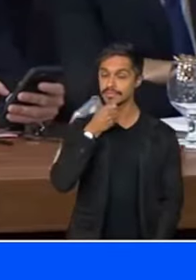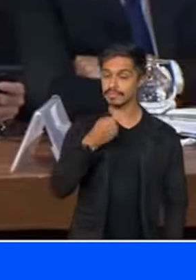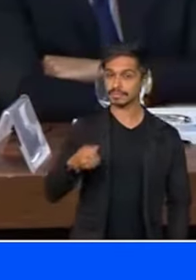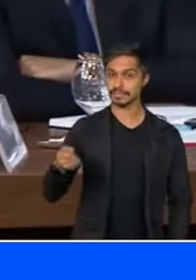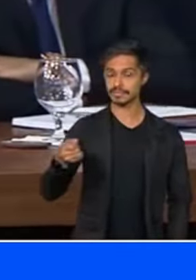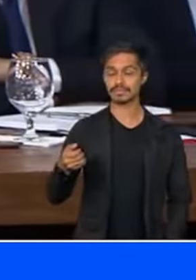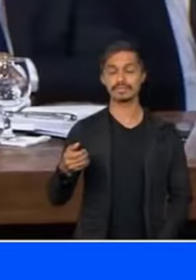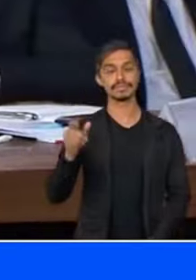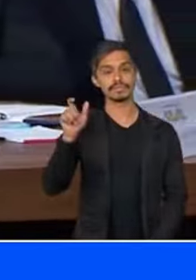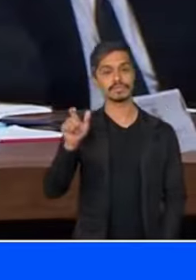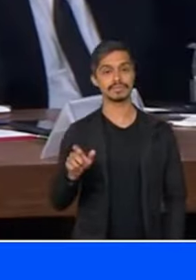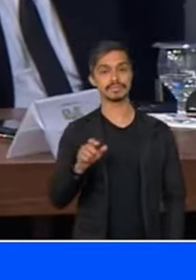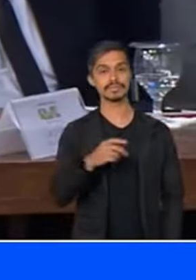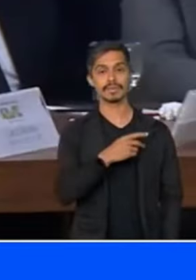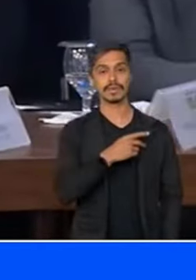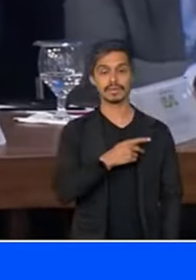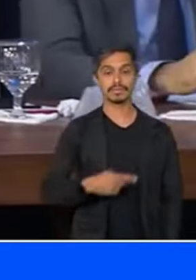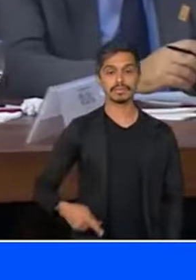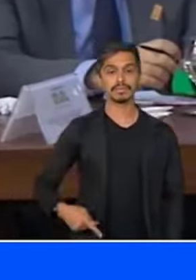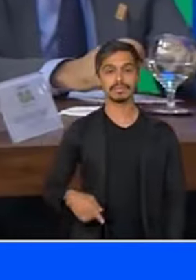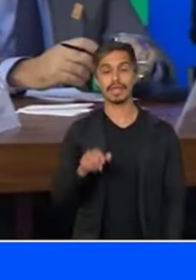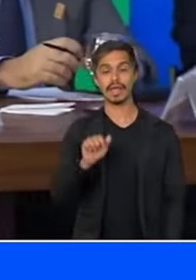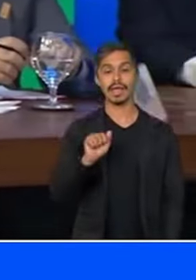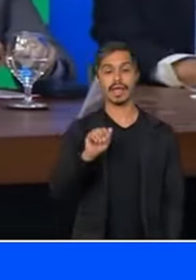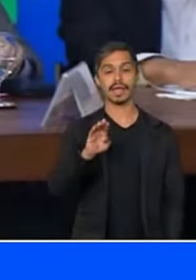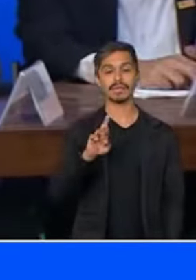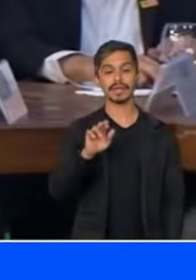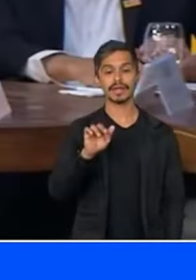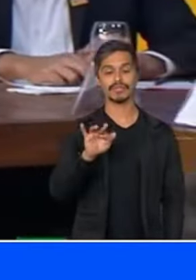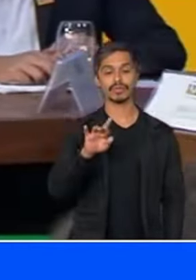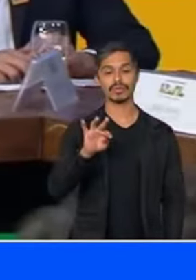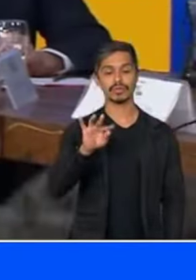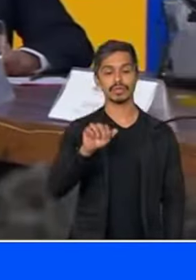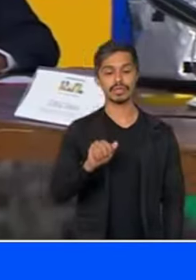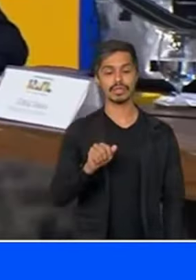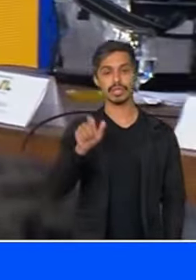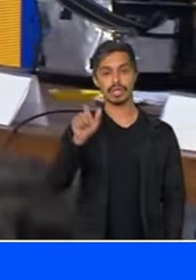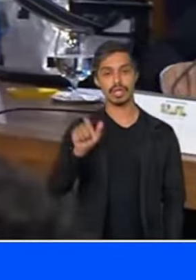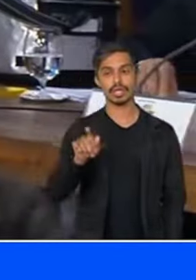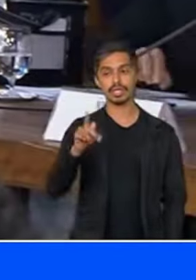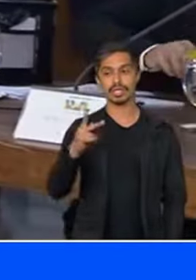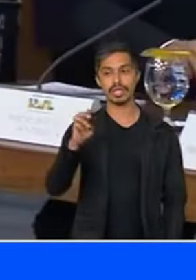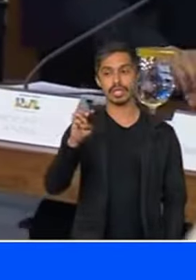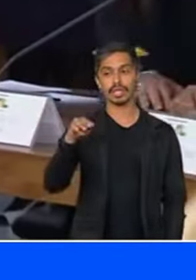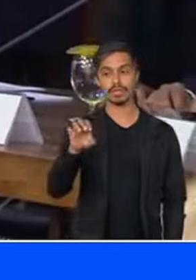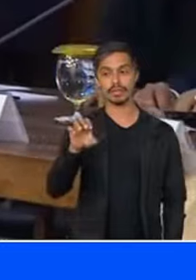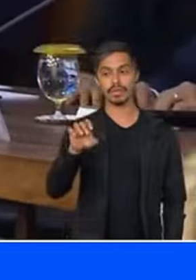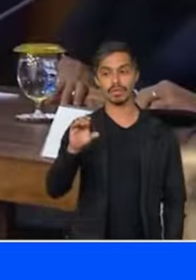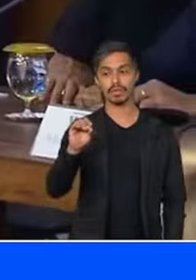agora o presidente da Abrafruta Senhor Guilherme Coelho